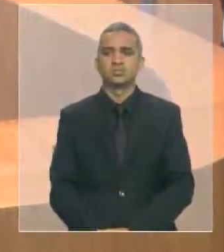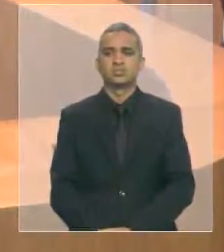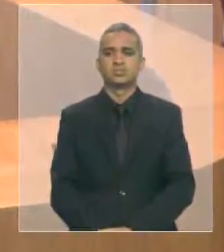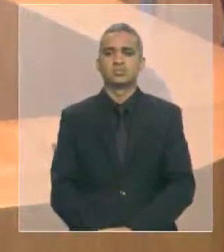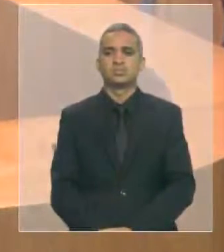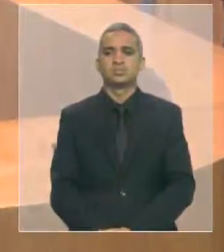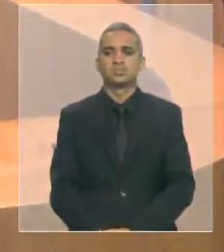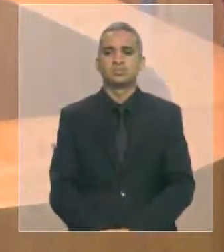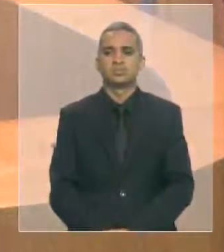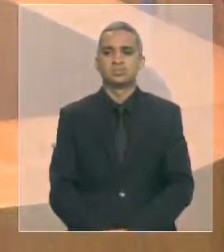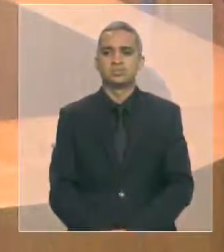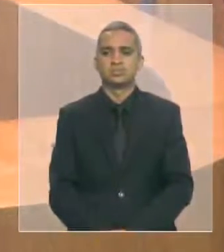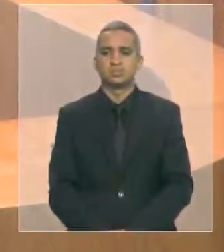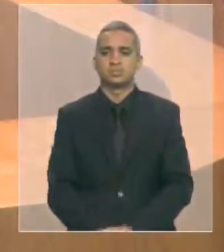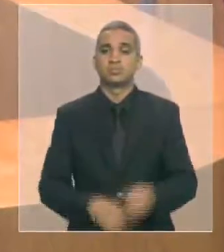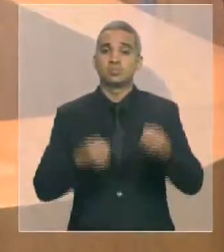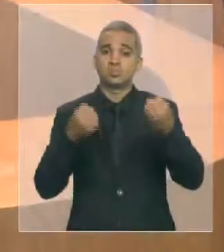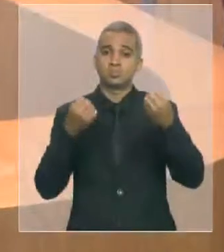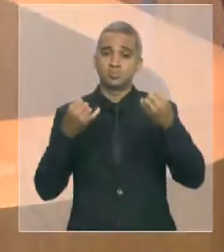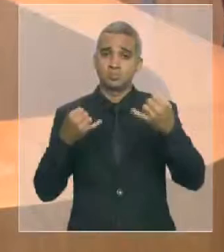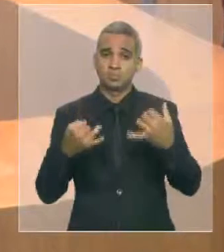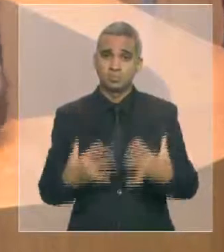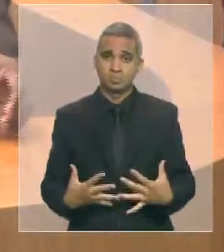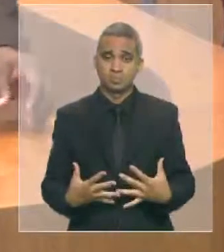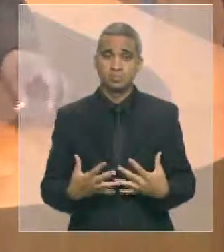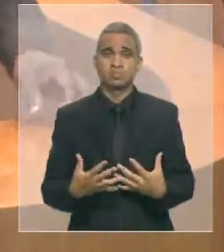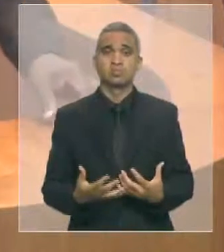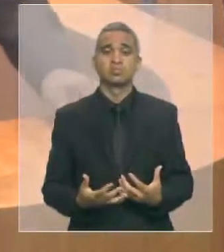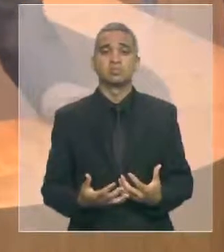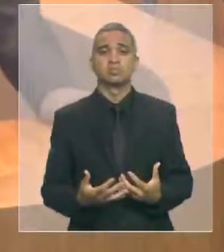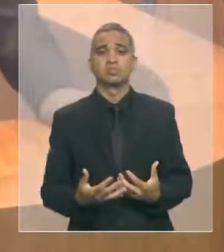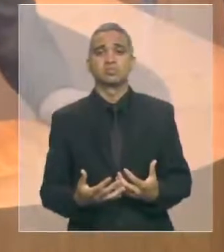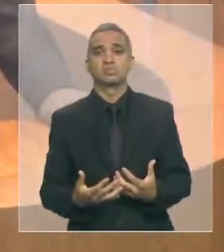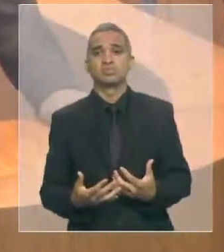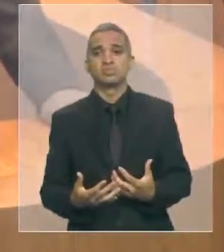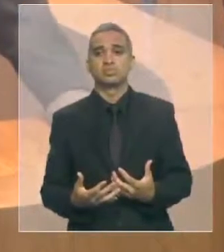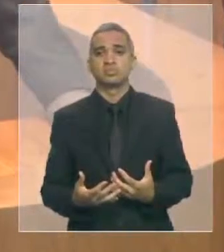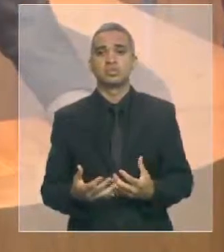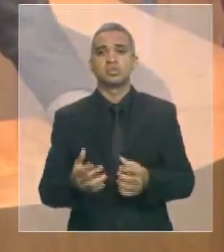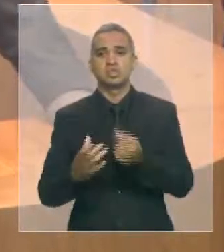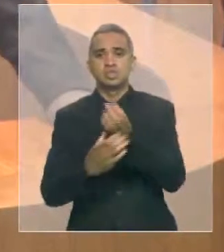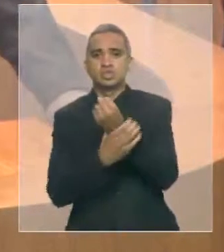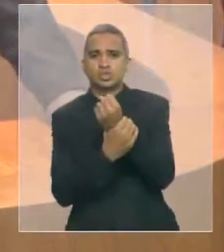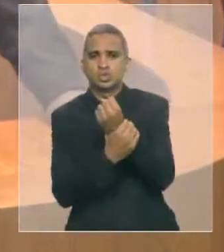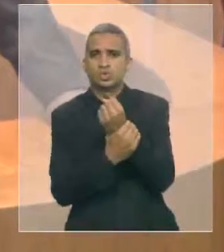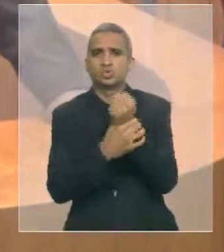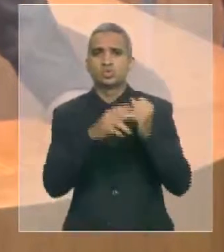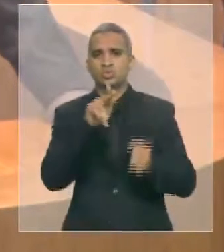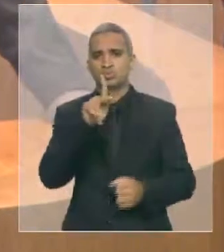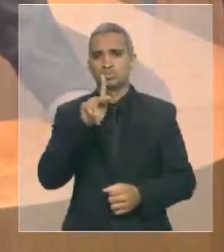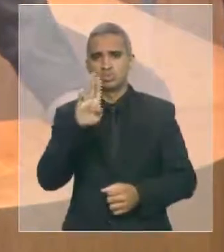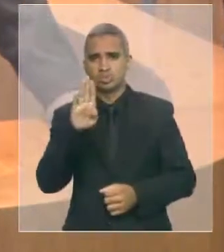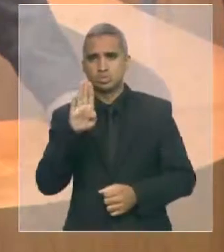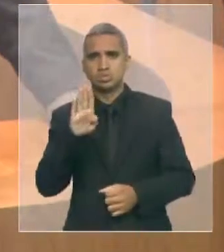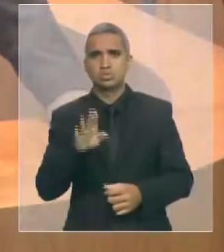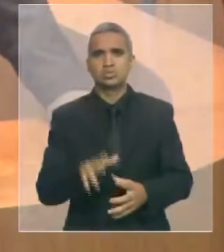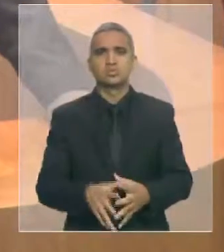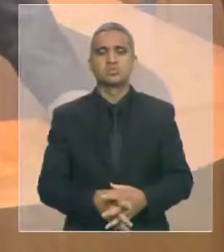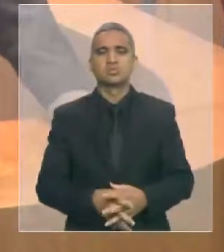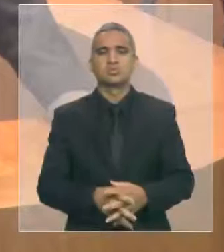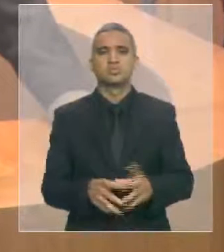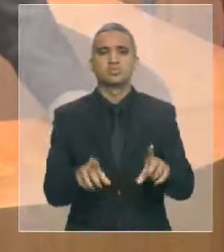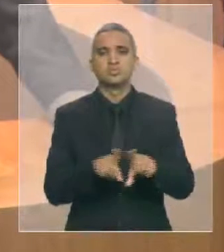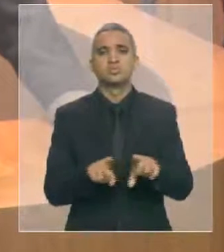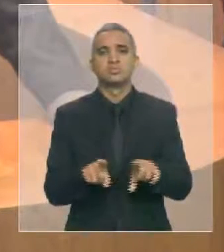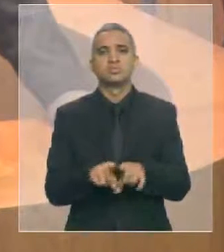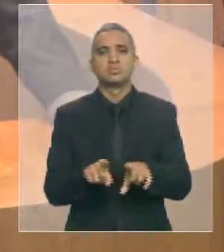ele fala, ele fala da questão da, da questão da segurança pública, que